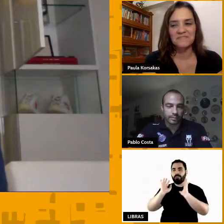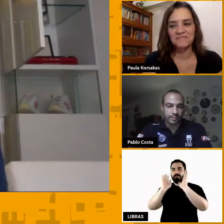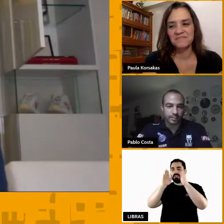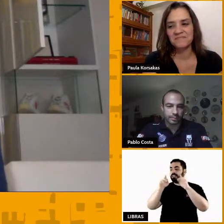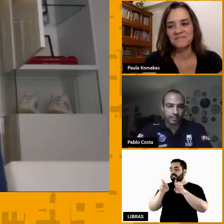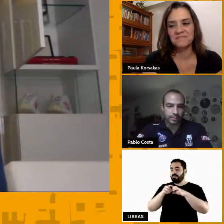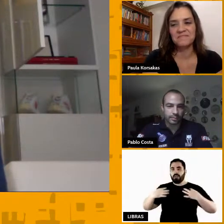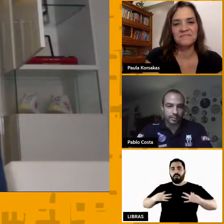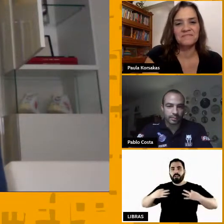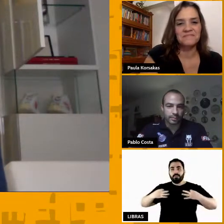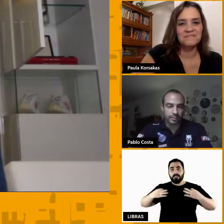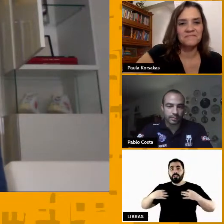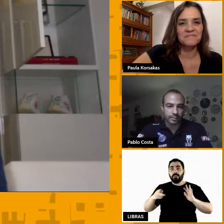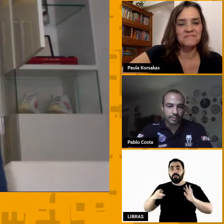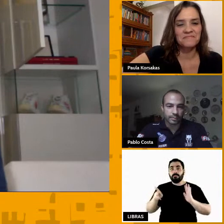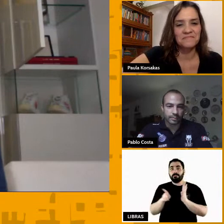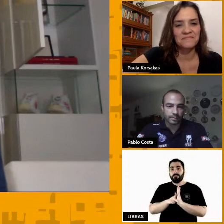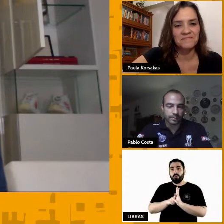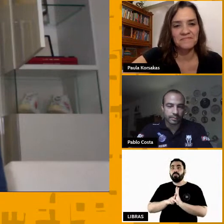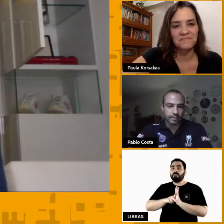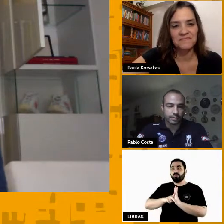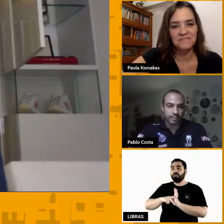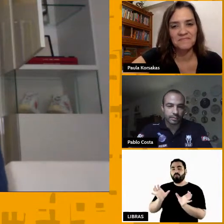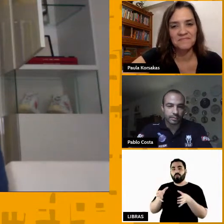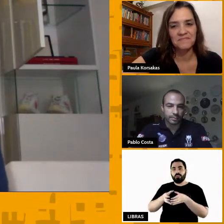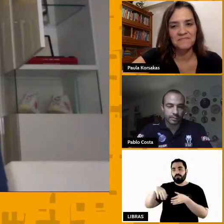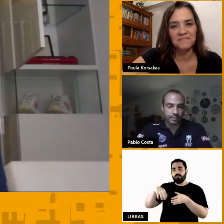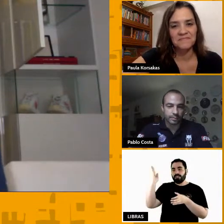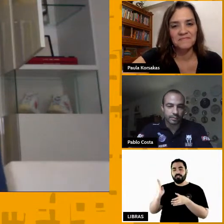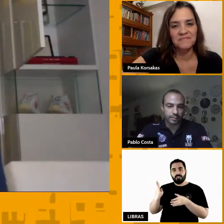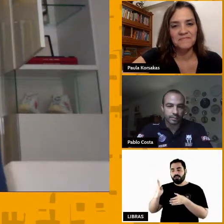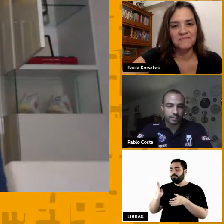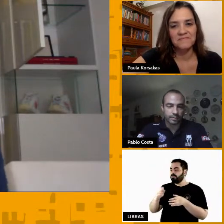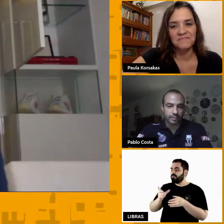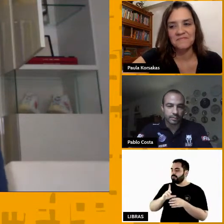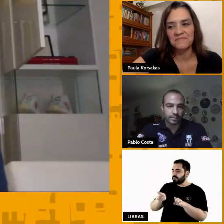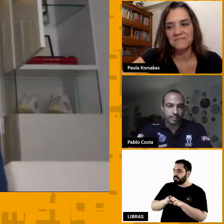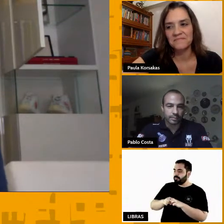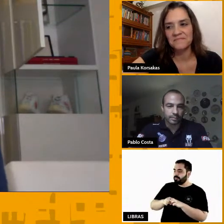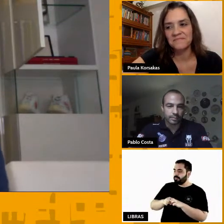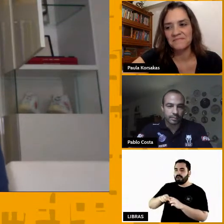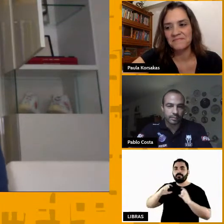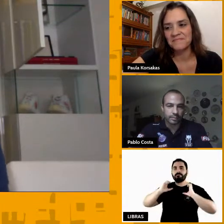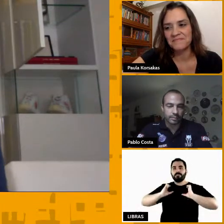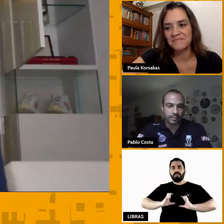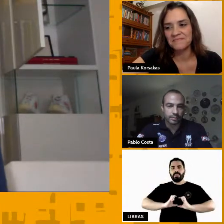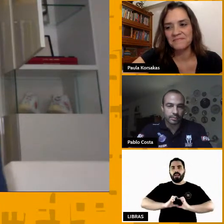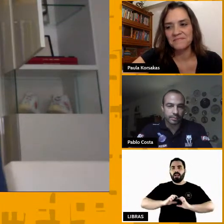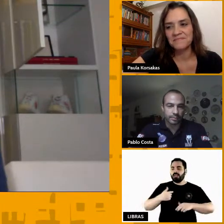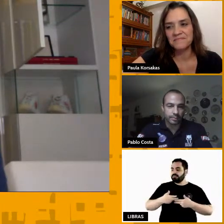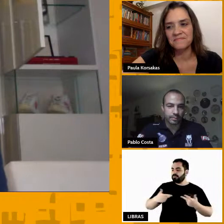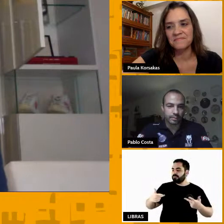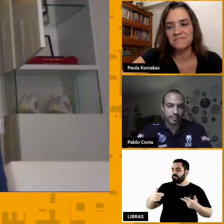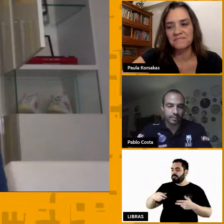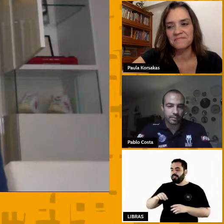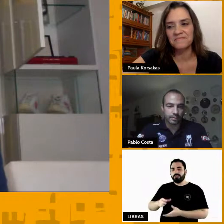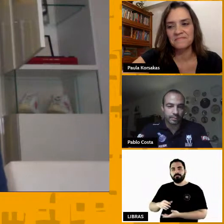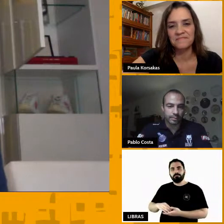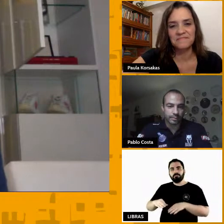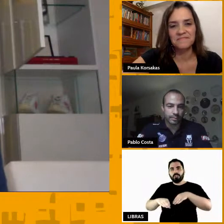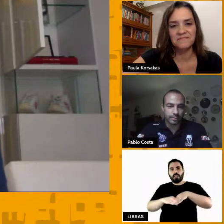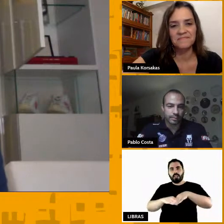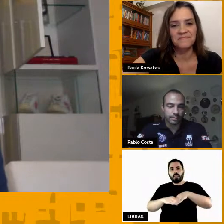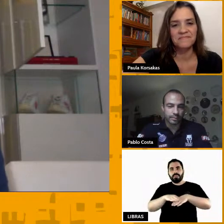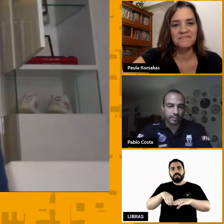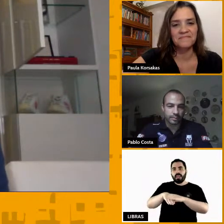pelos meus companheiros de equipe, algumas medalhas, alguns tênis de quando eu joguei. É o meu cantinho que eu gosto de fazer